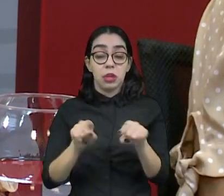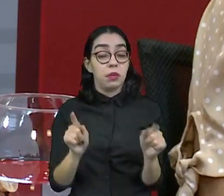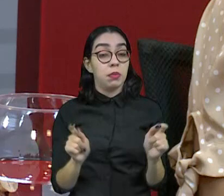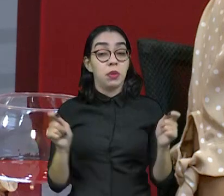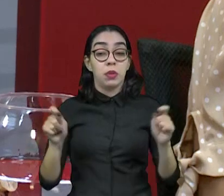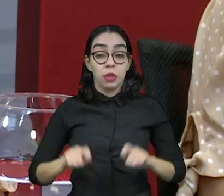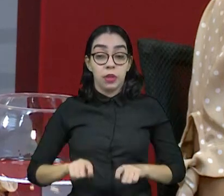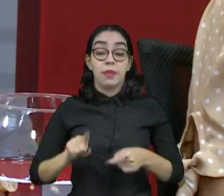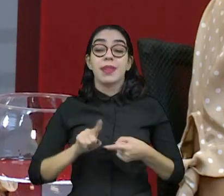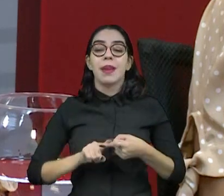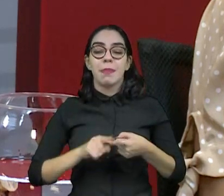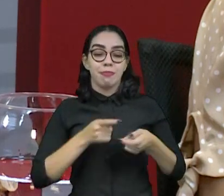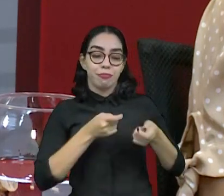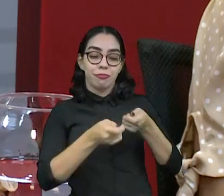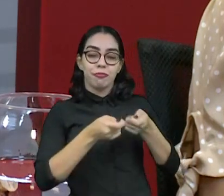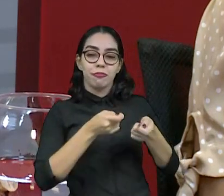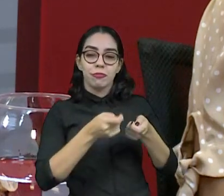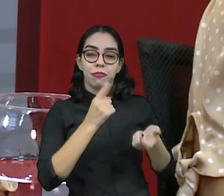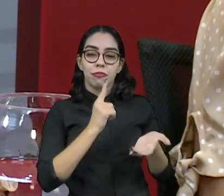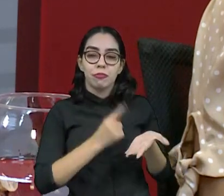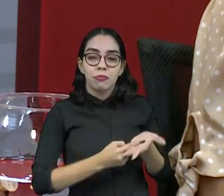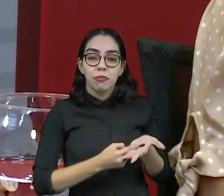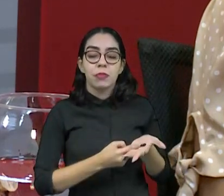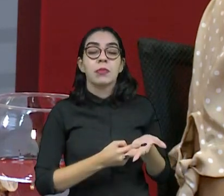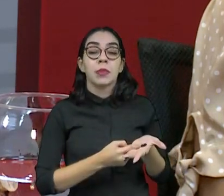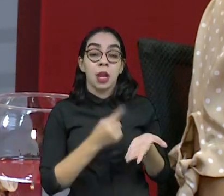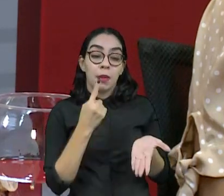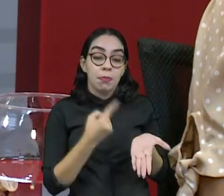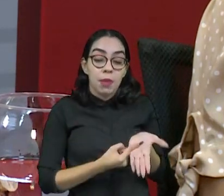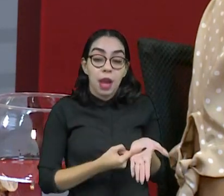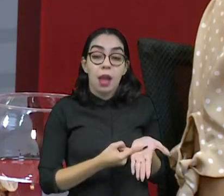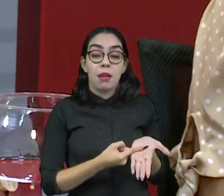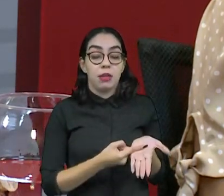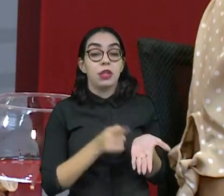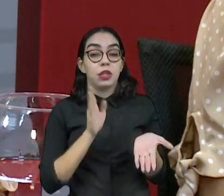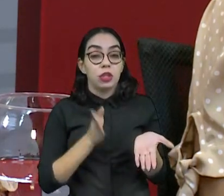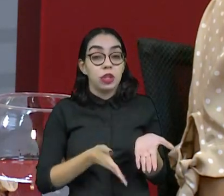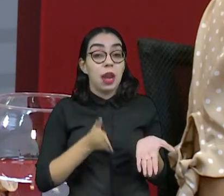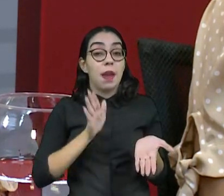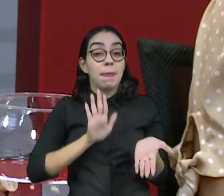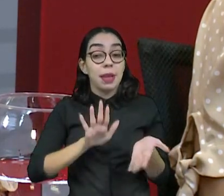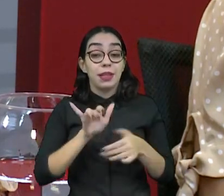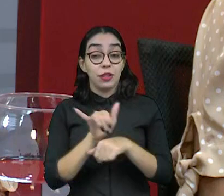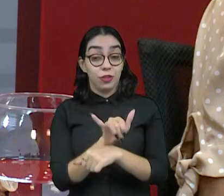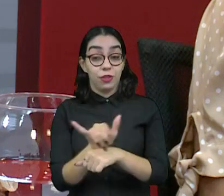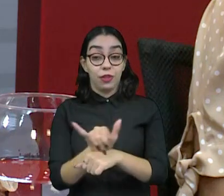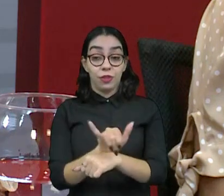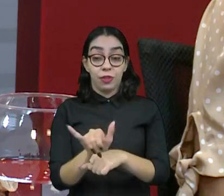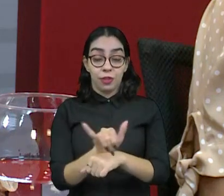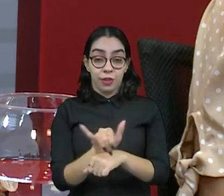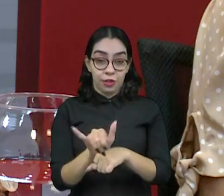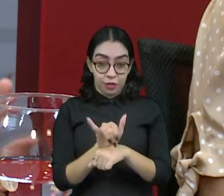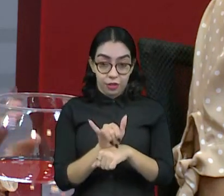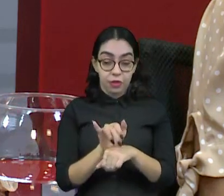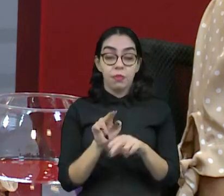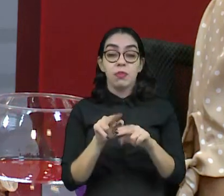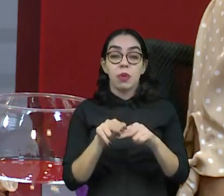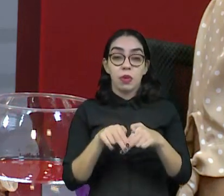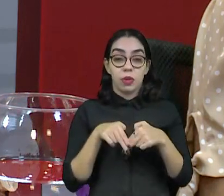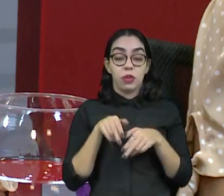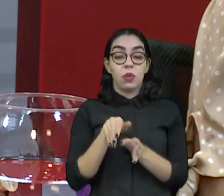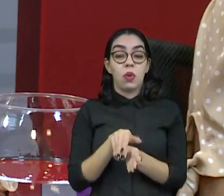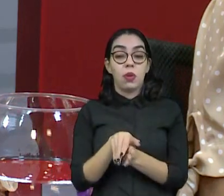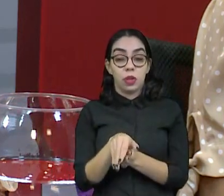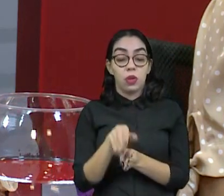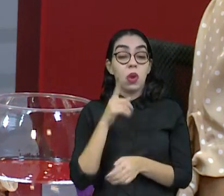também tem a negociação política. Só que a negociação política, geralmente, baseada nisso, né? Do ponto de vista estratégico, nós, como estrategistas, orientamos, está aqui, você